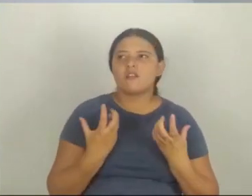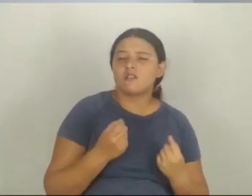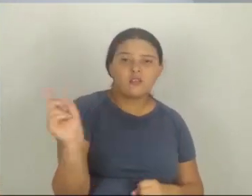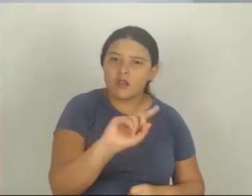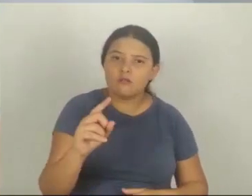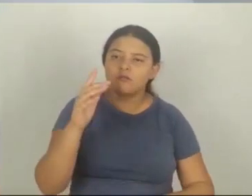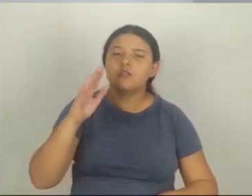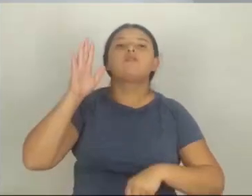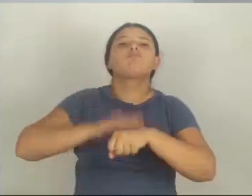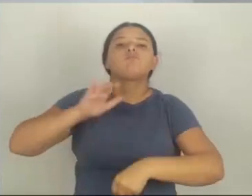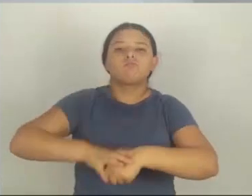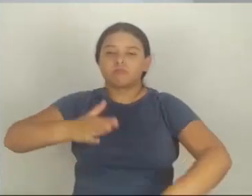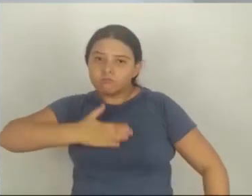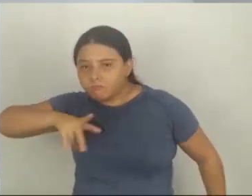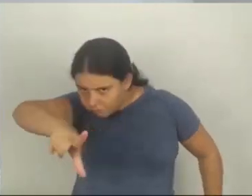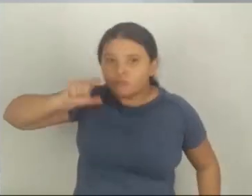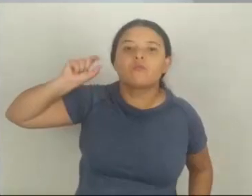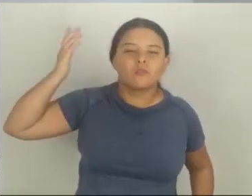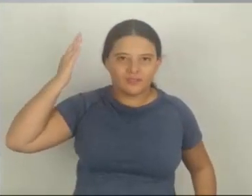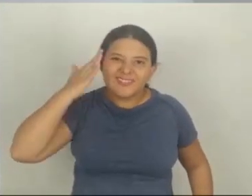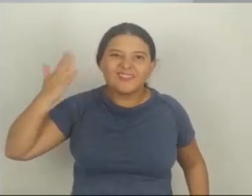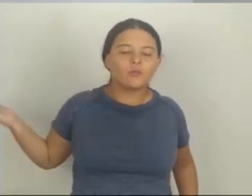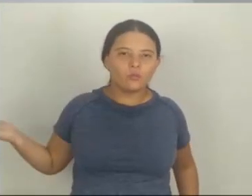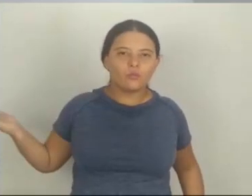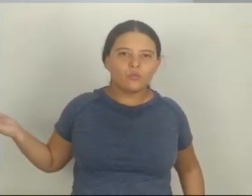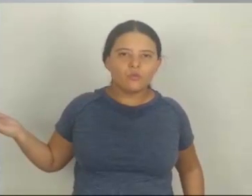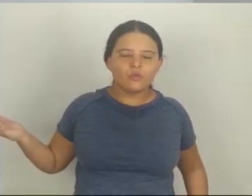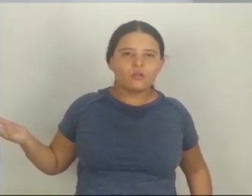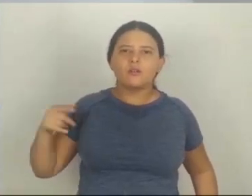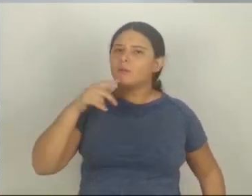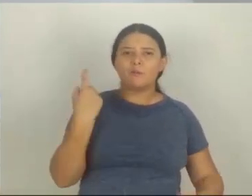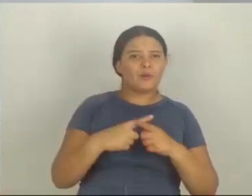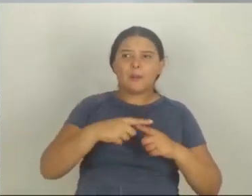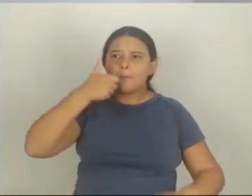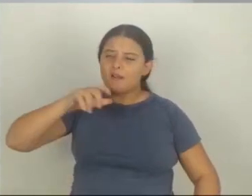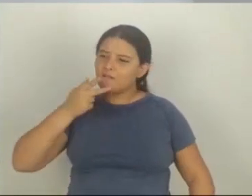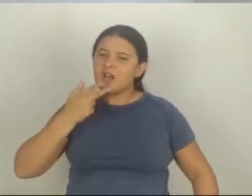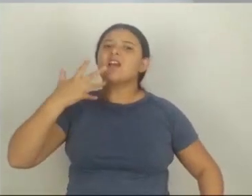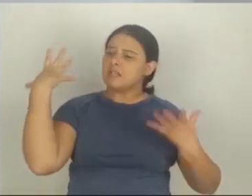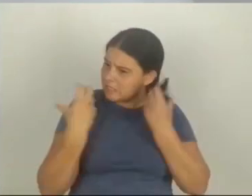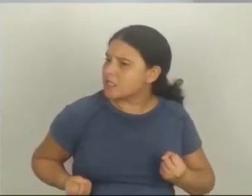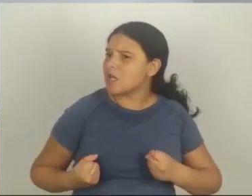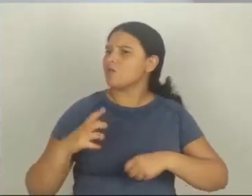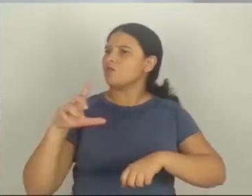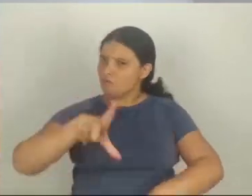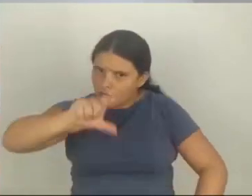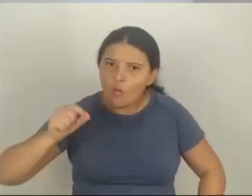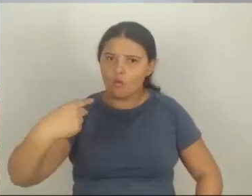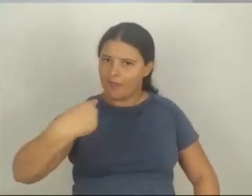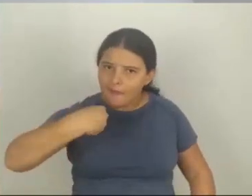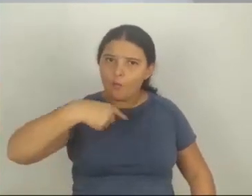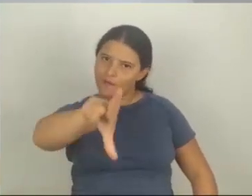né? Mulher precisa assumir ao invés de querer ser sempre assumida. Por que que mulher não assume as coisas, né? Ah,